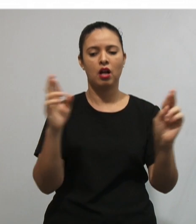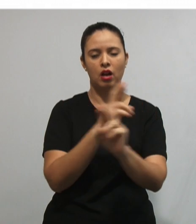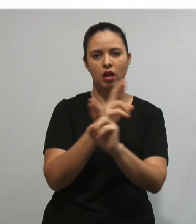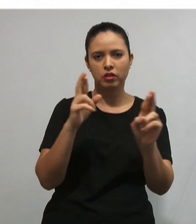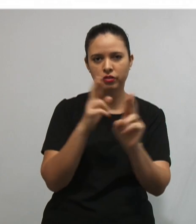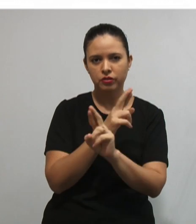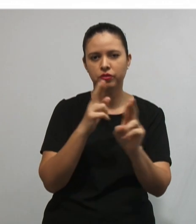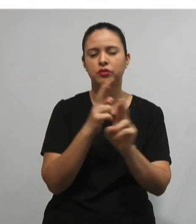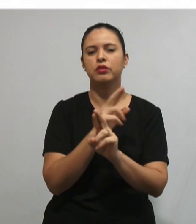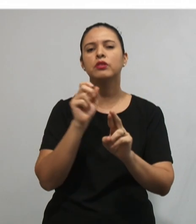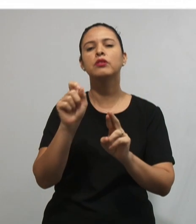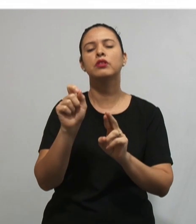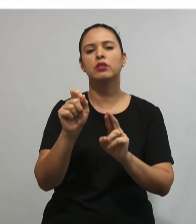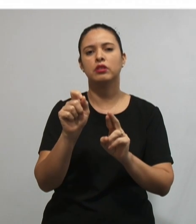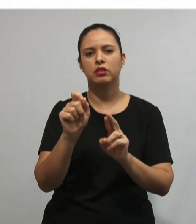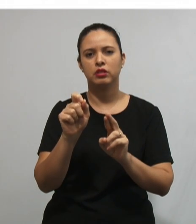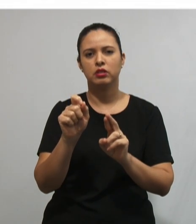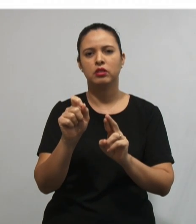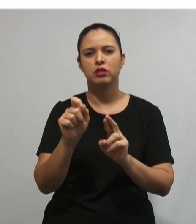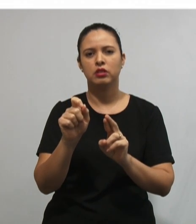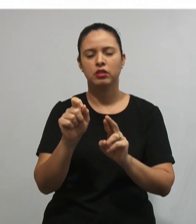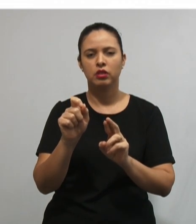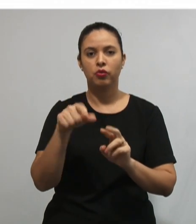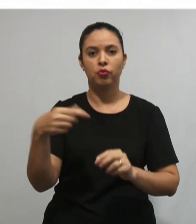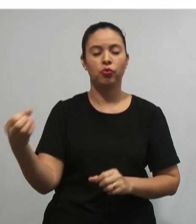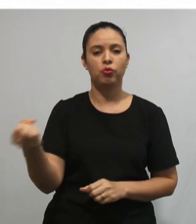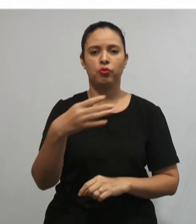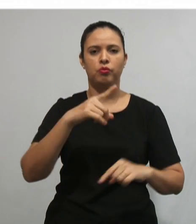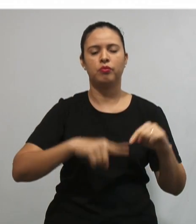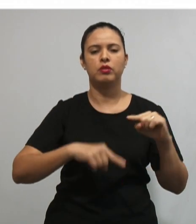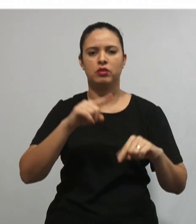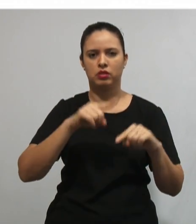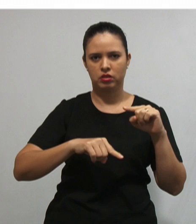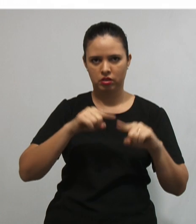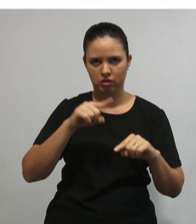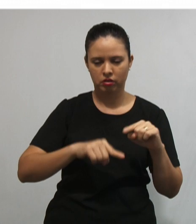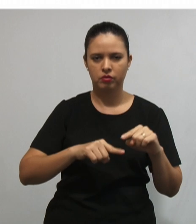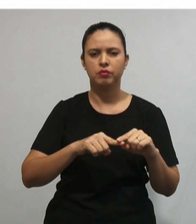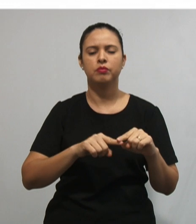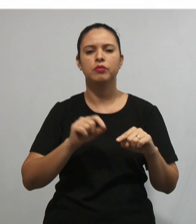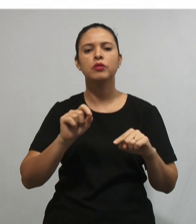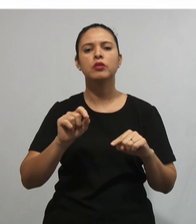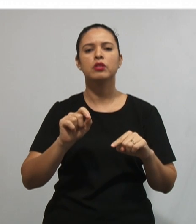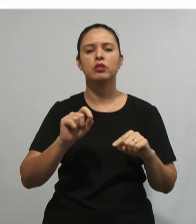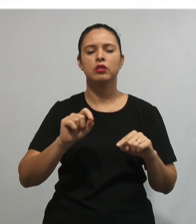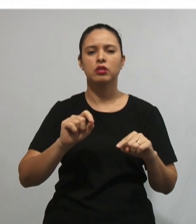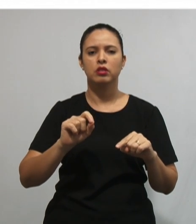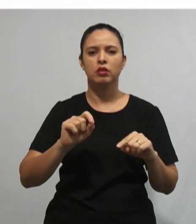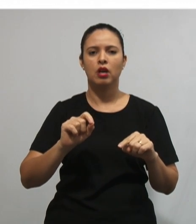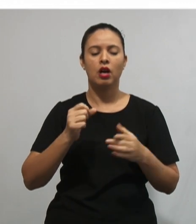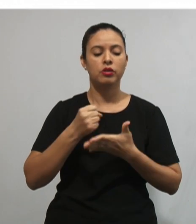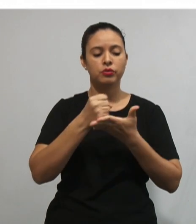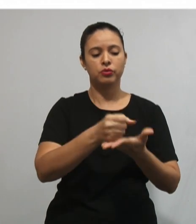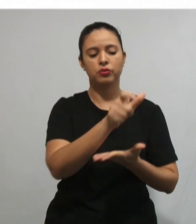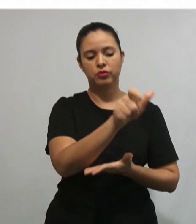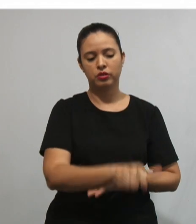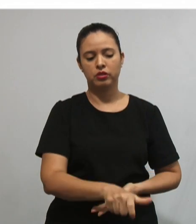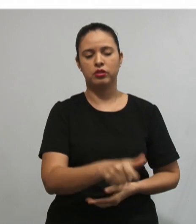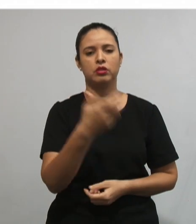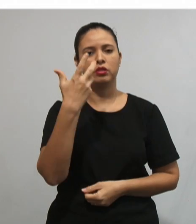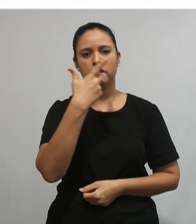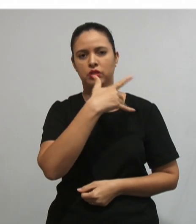maneira substantiva e não arbitrária o novo material, potencialmente significativa à sua